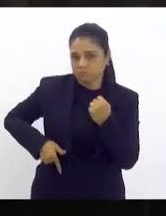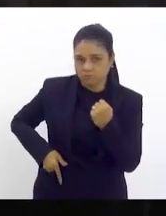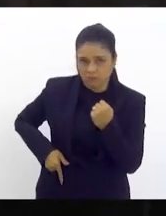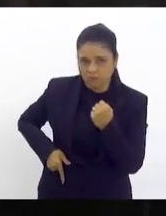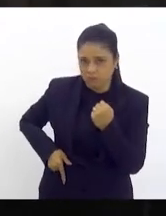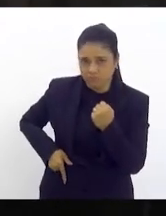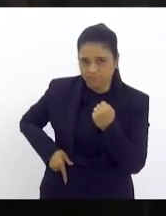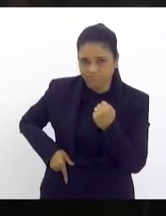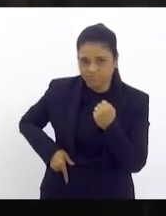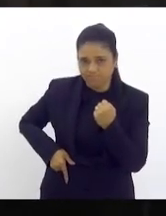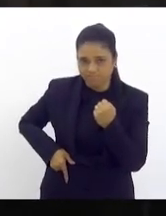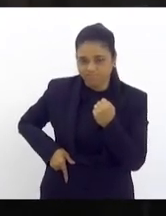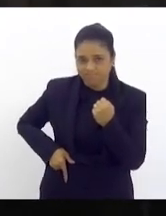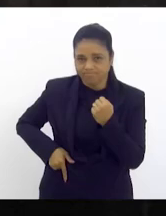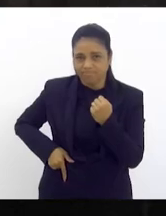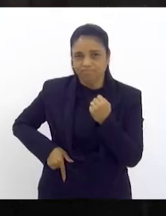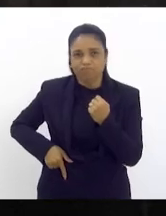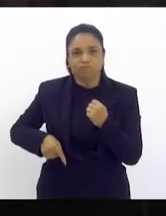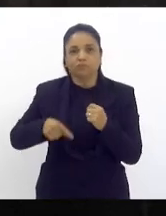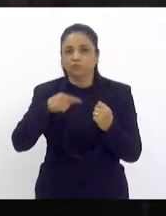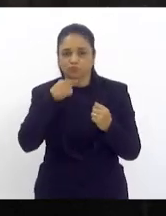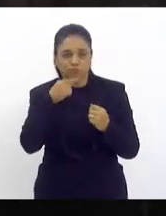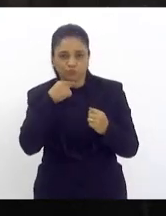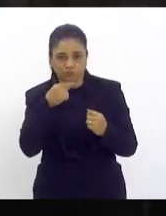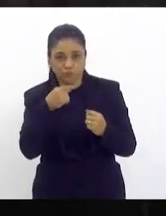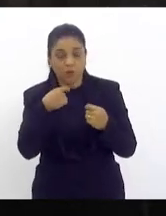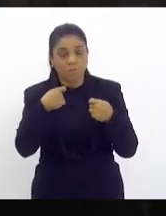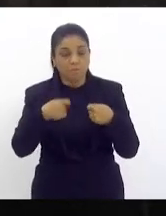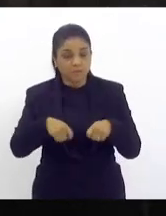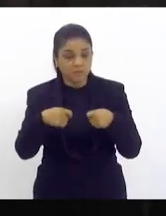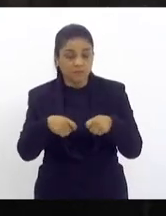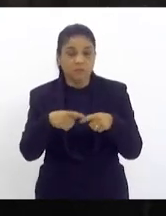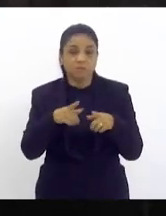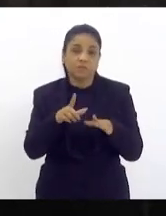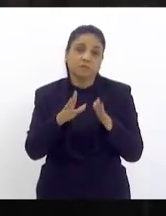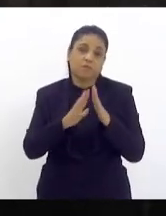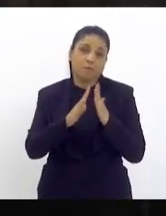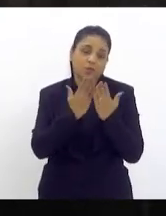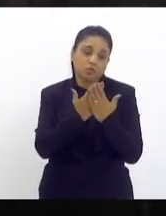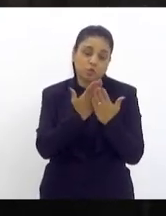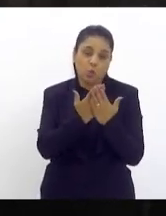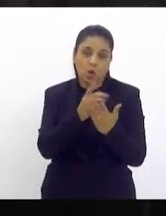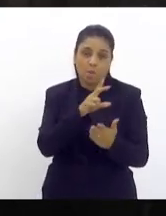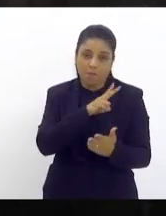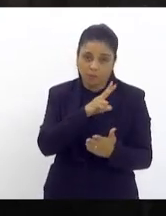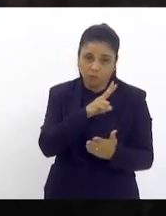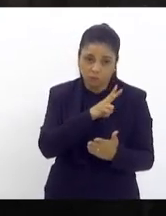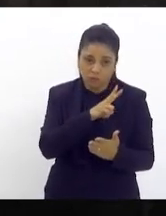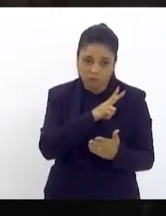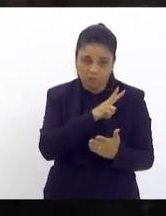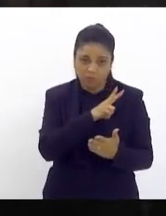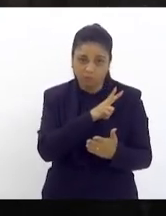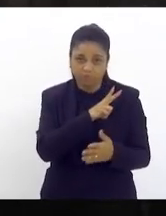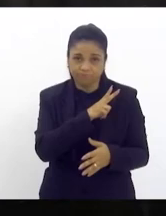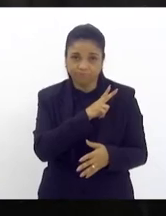de segurança armada dentro desses espaços porque para a escola particular que vive deputado Tiago